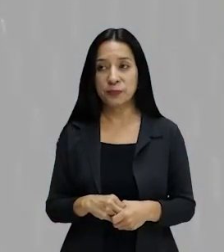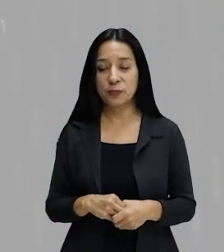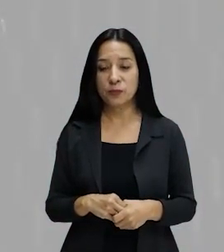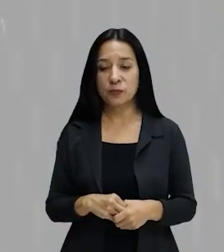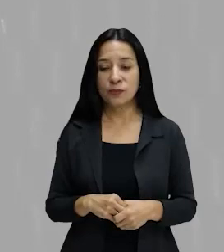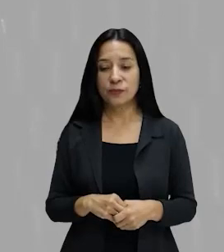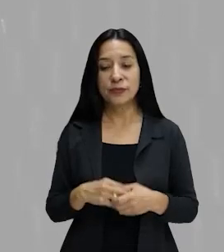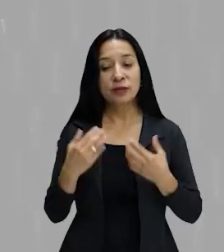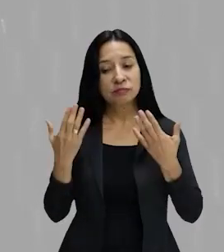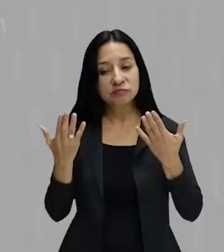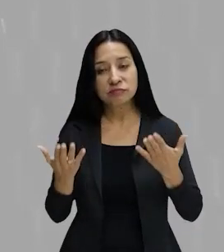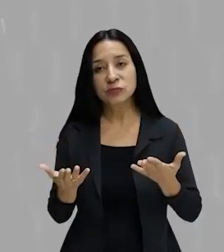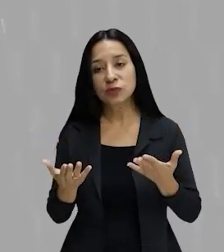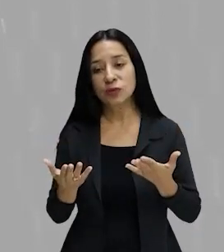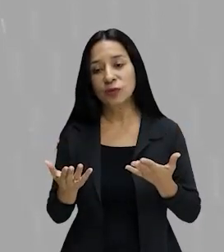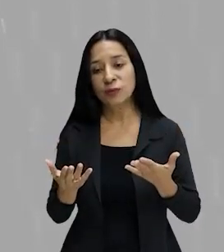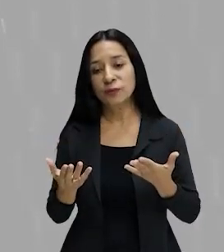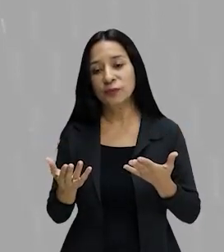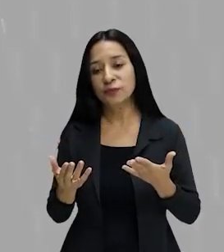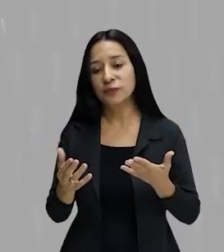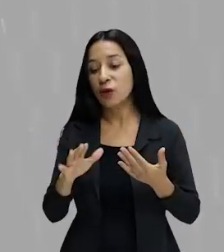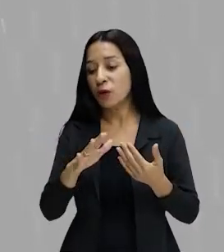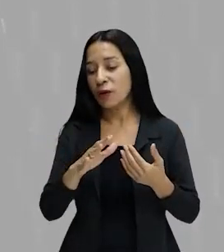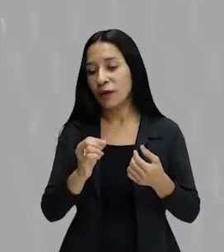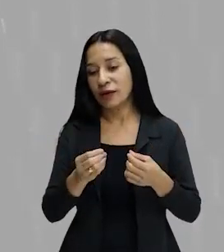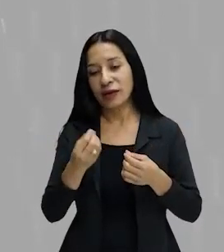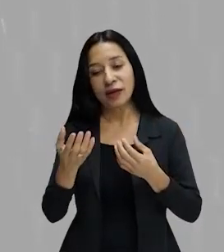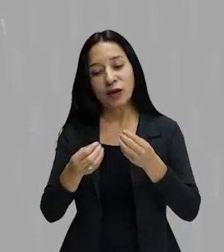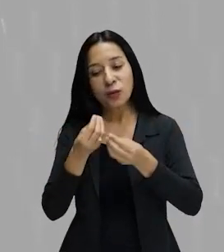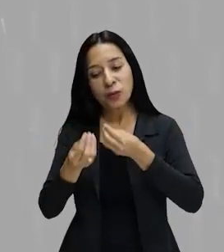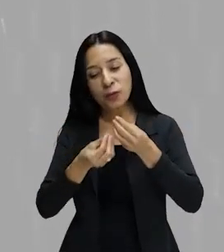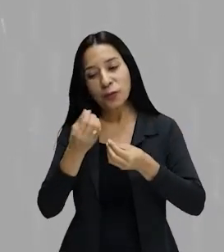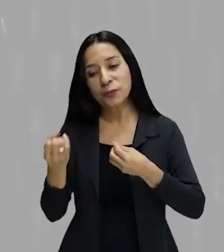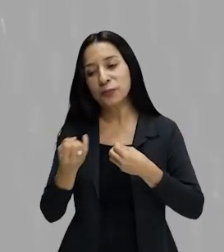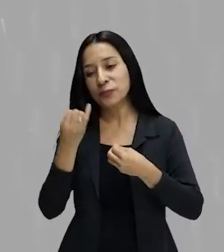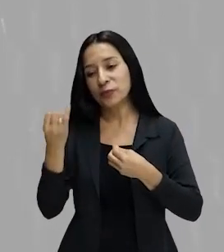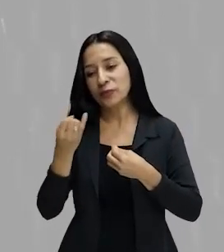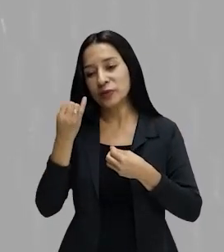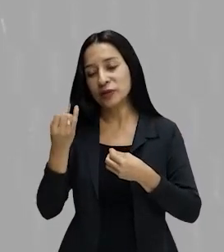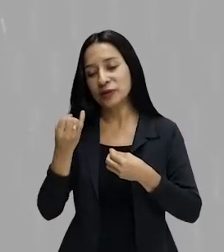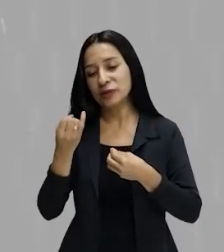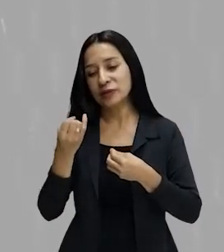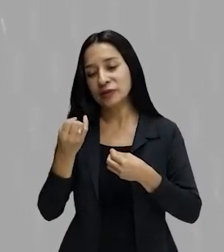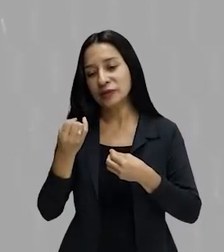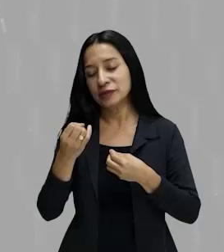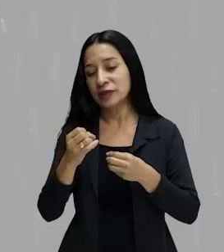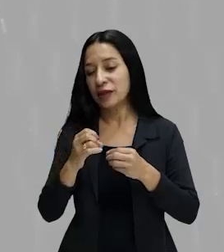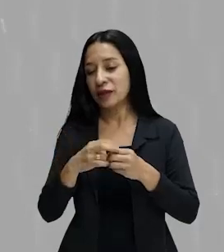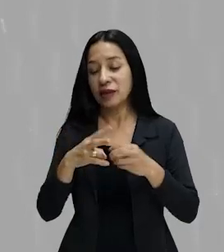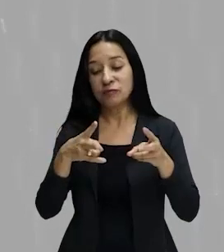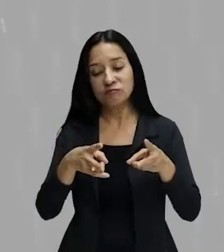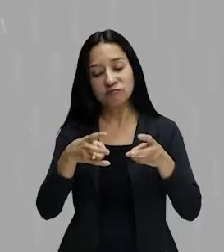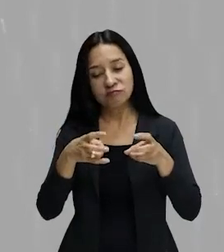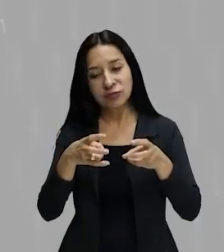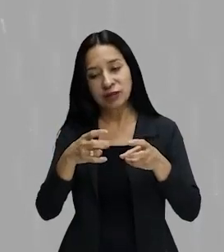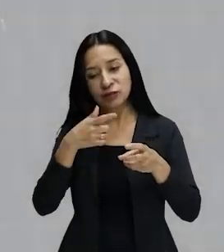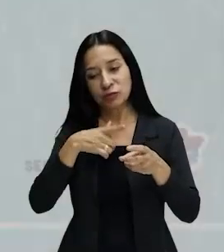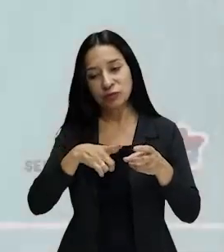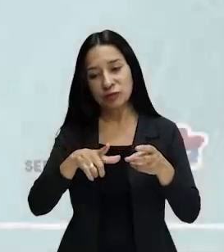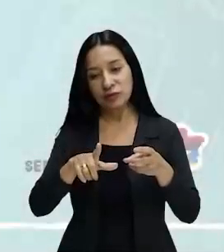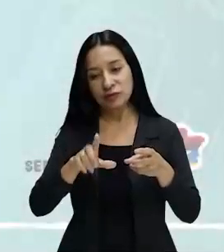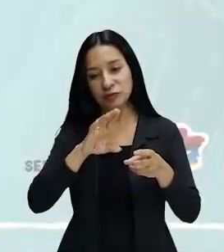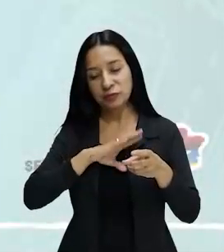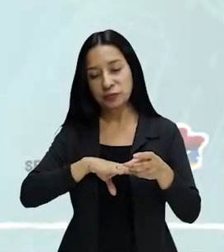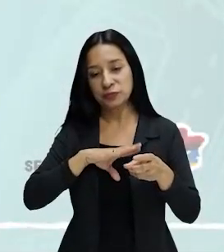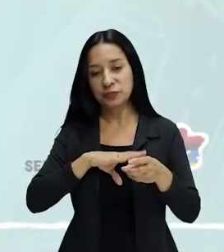Olha só. Um caso aqui interessante. É outra análise aqui sobre a língua. Tá bom? A